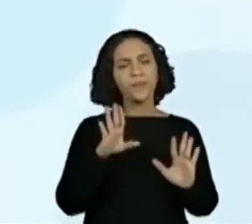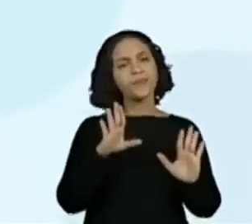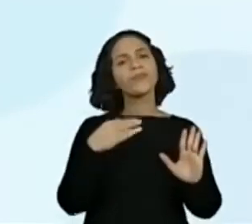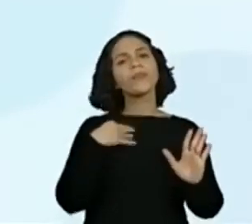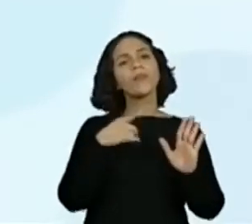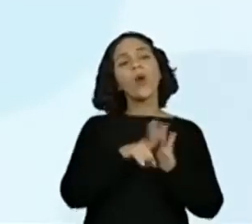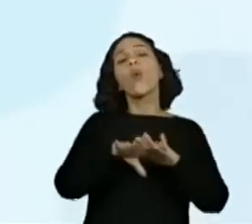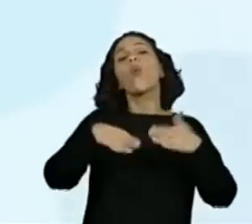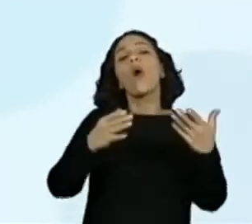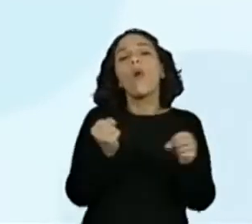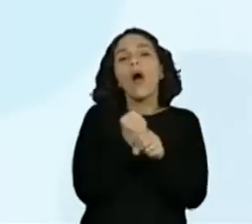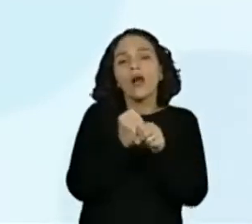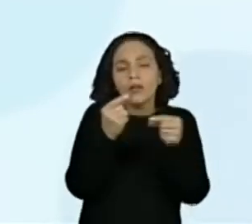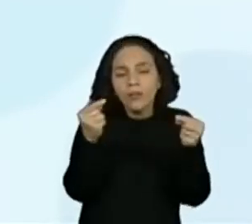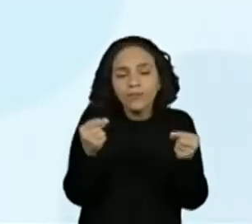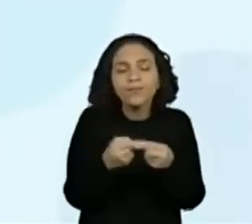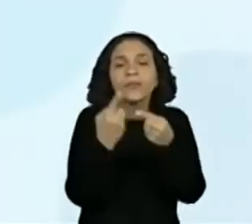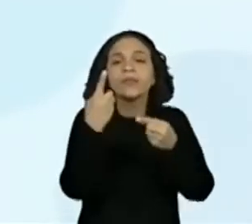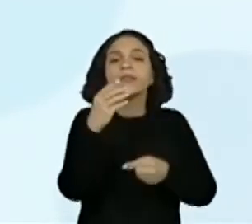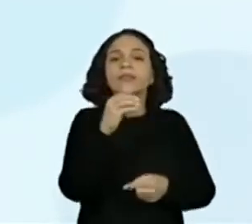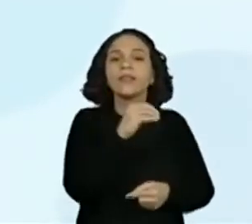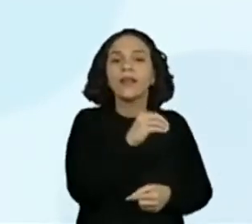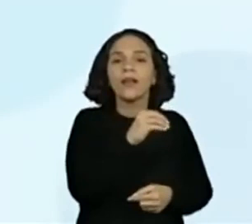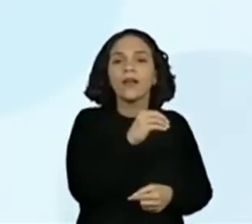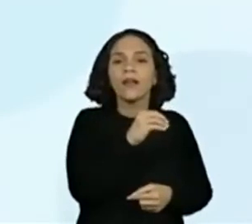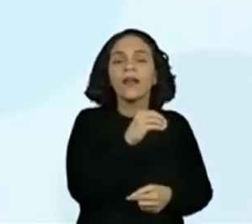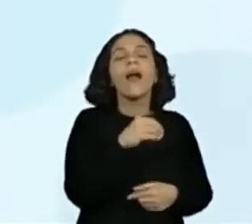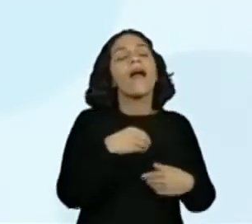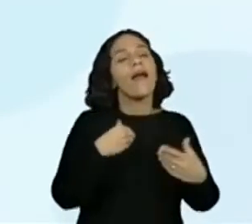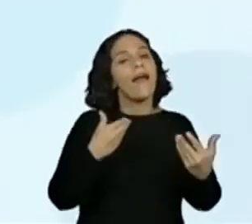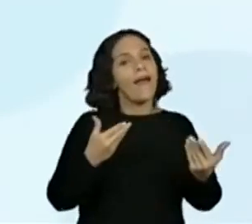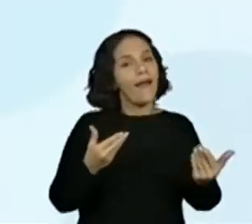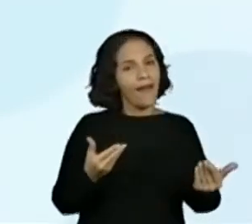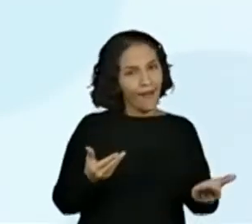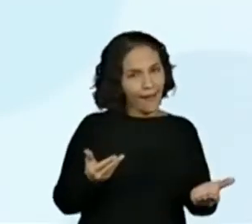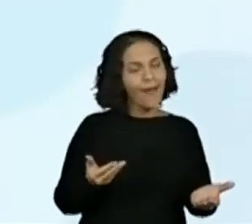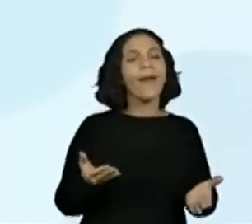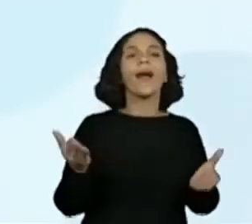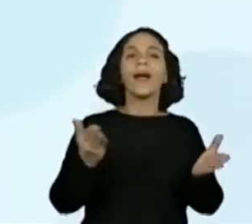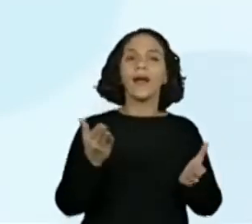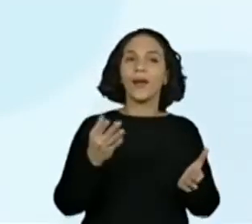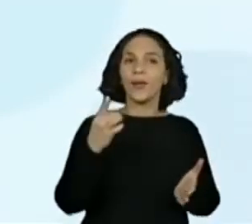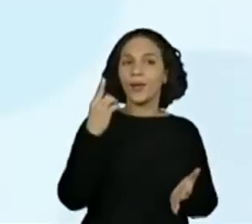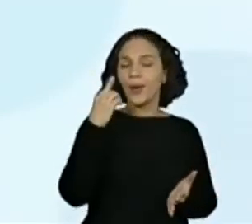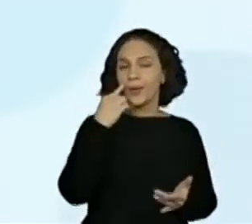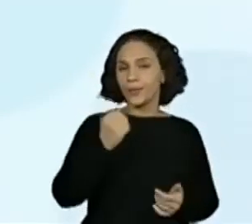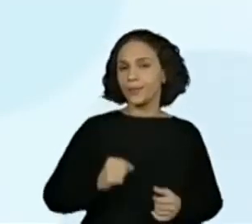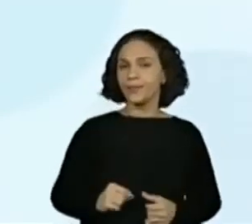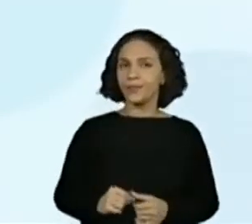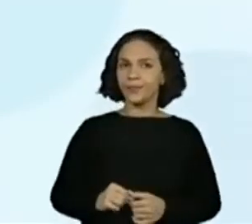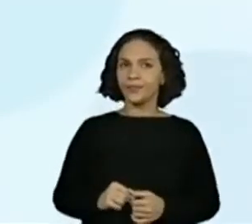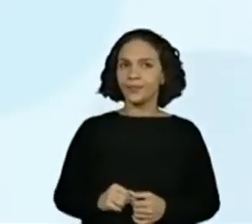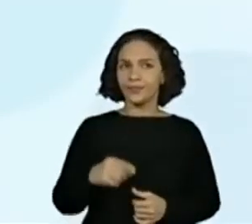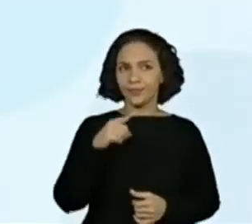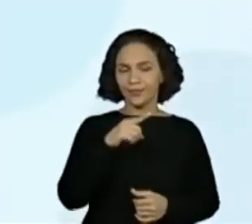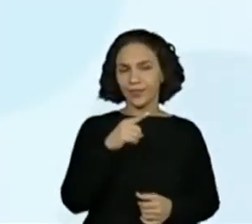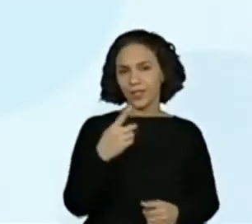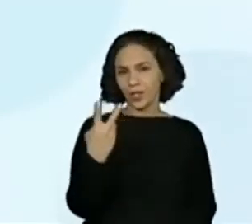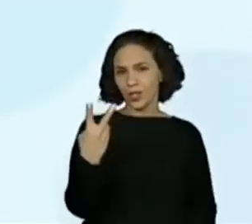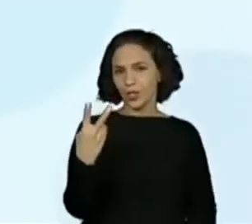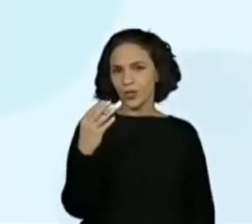que ano isso ocorrerá? Aí agora a gente vai fazer o seguinte, vamos lá. A gente vai pegar 2020